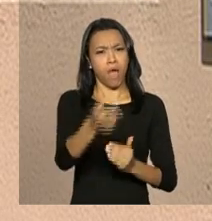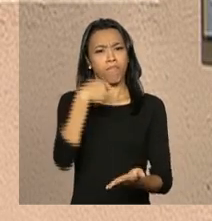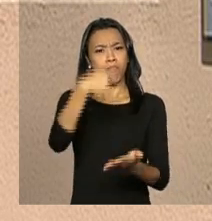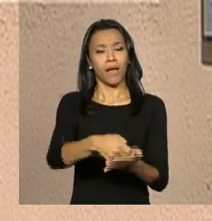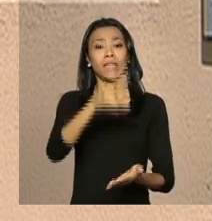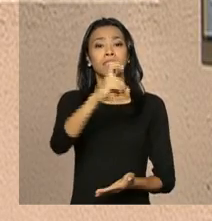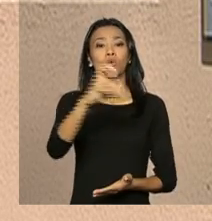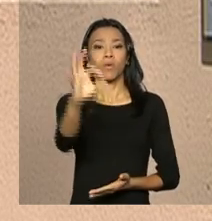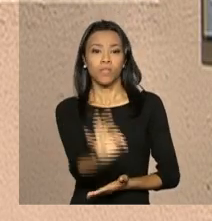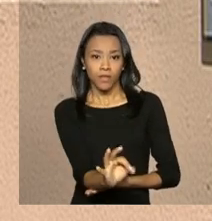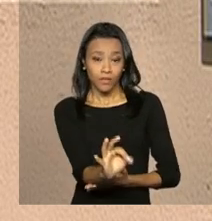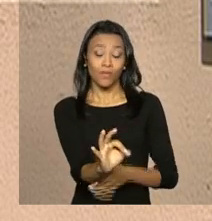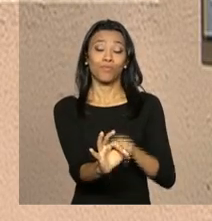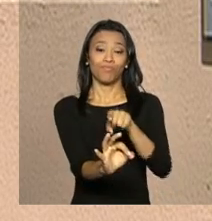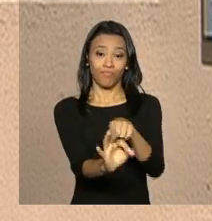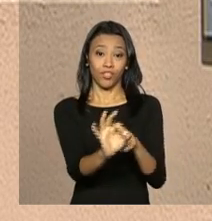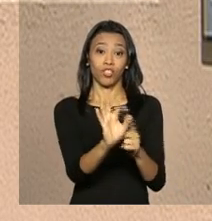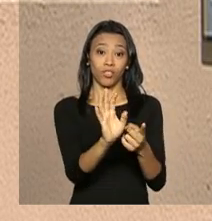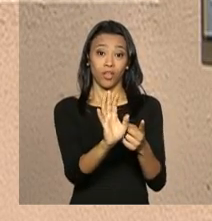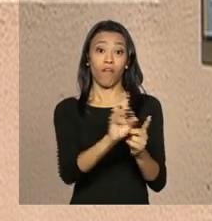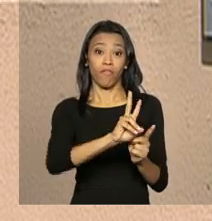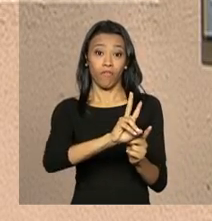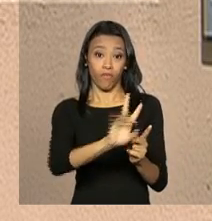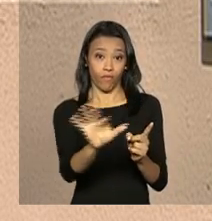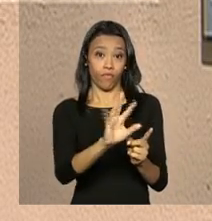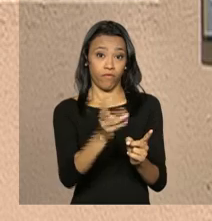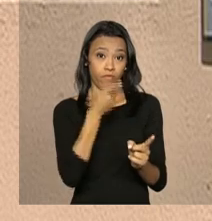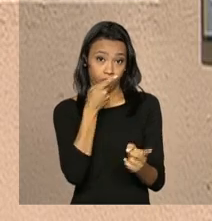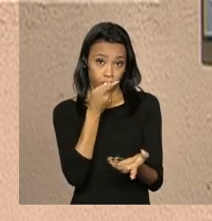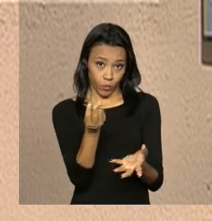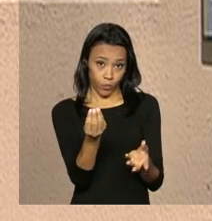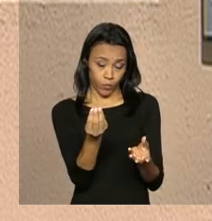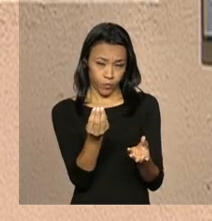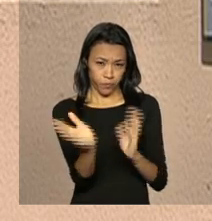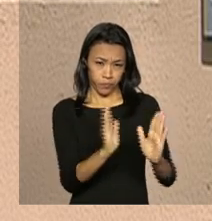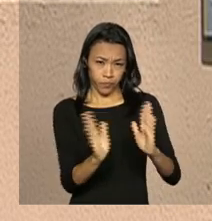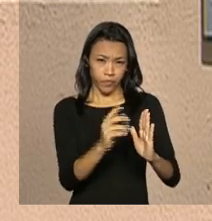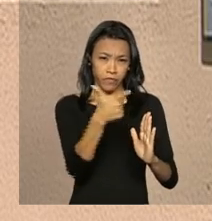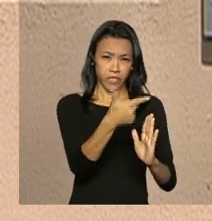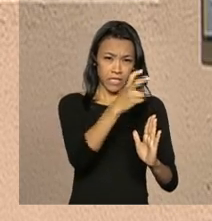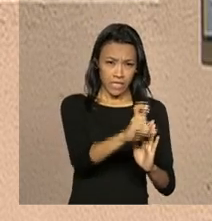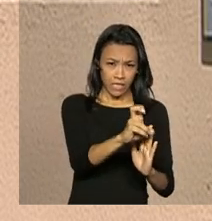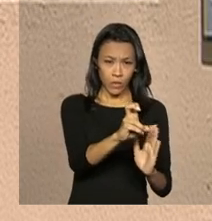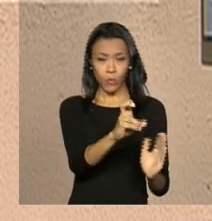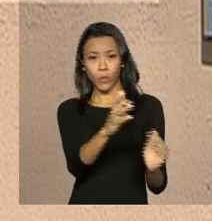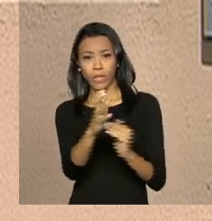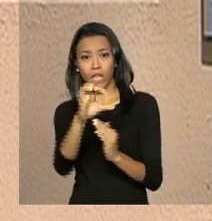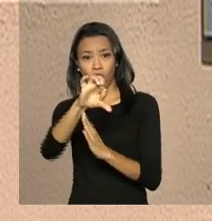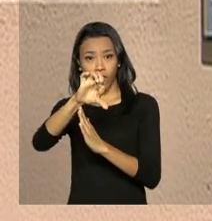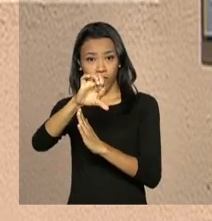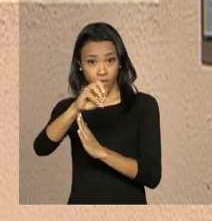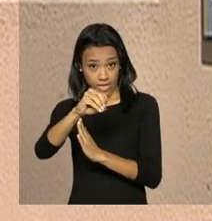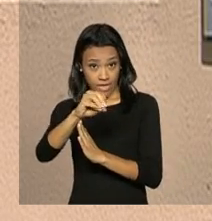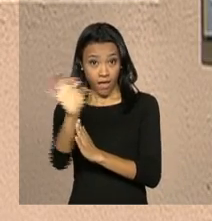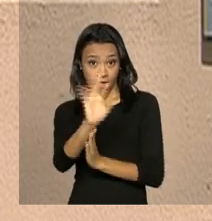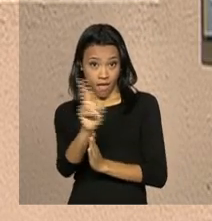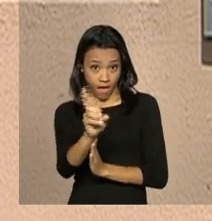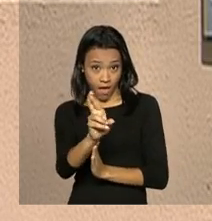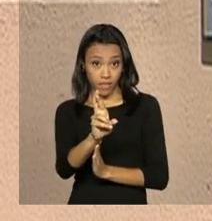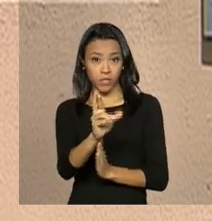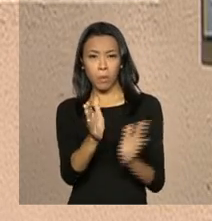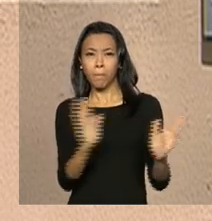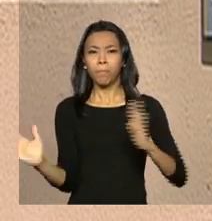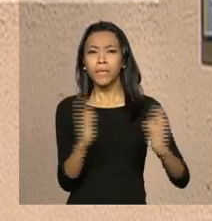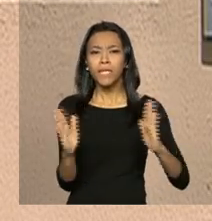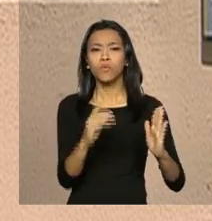5% da renda declarada, o que varia entre 25 e 90 reais. Isso por um período de